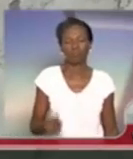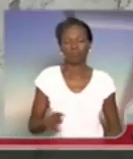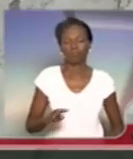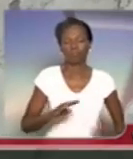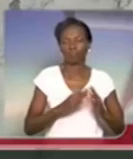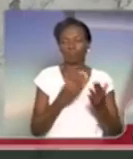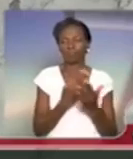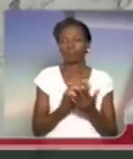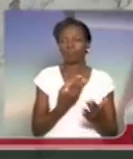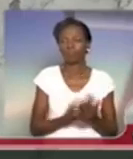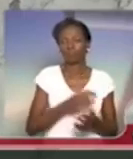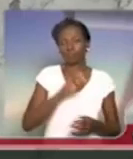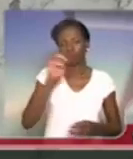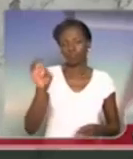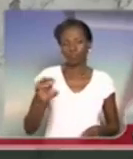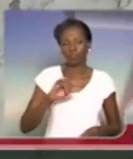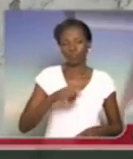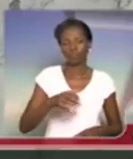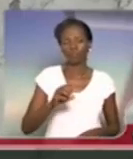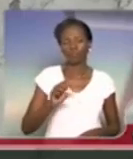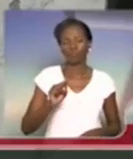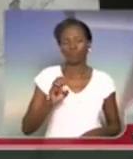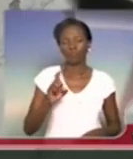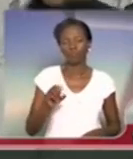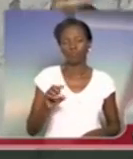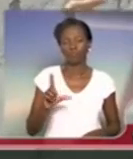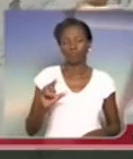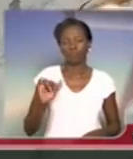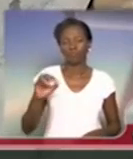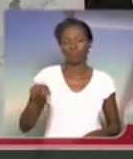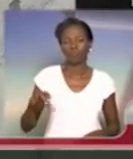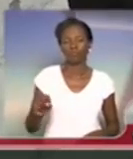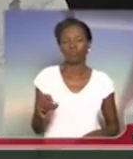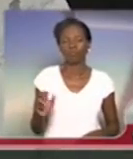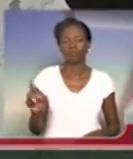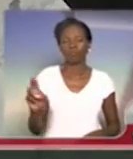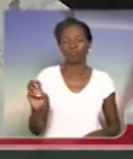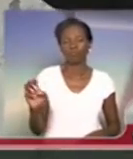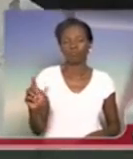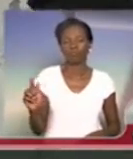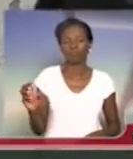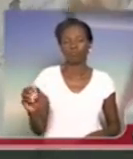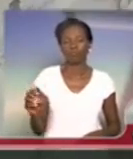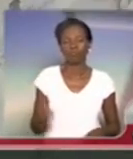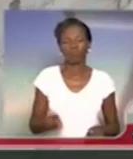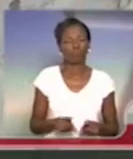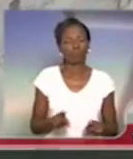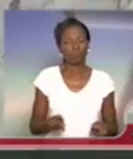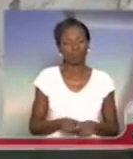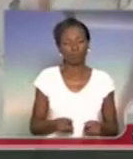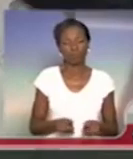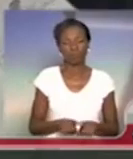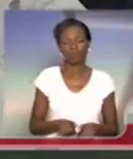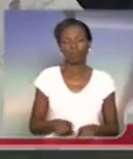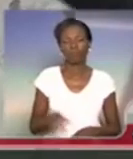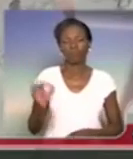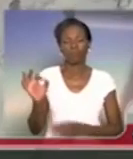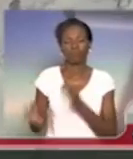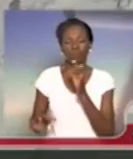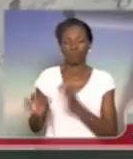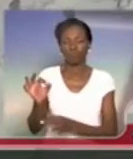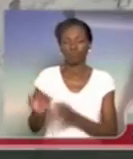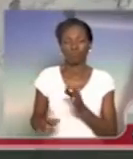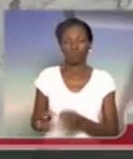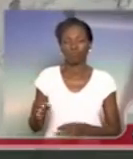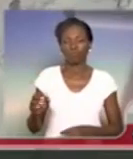escola estadual José Lins de Rego. E, além disso, joga todo o aparato jurídico do Estado, através